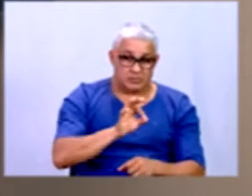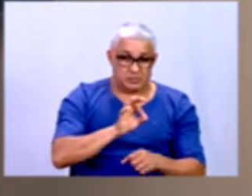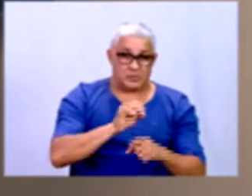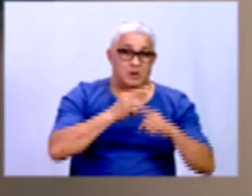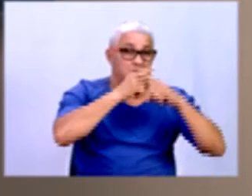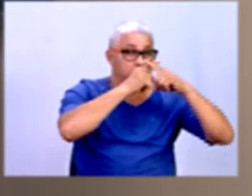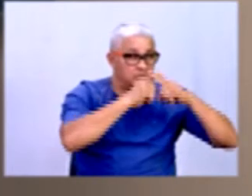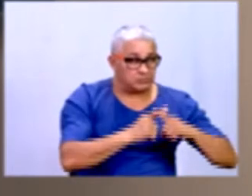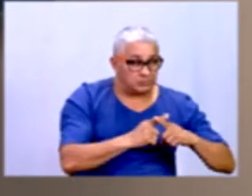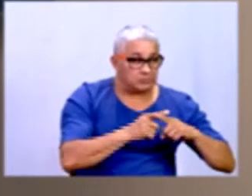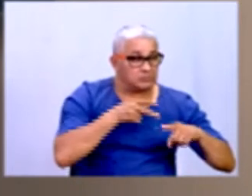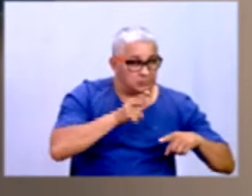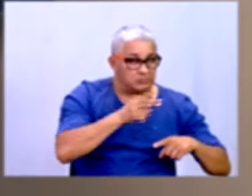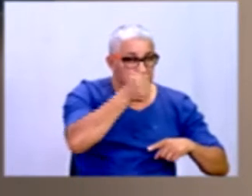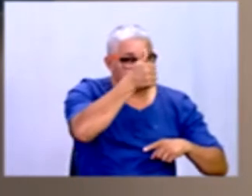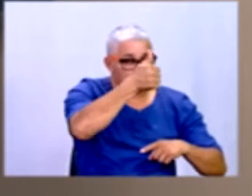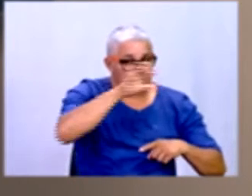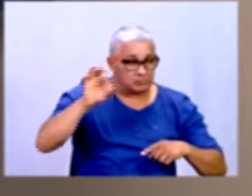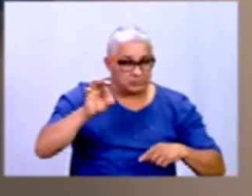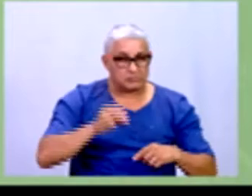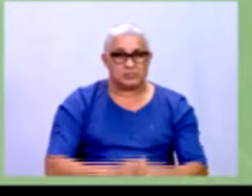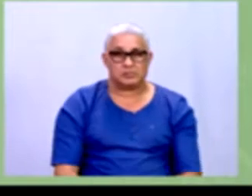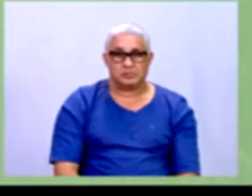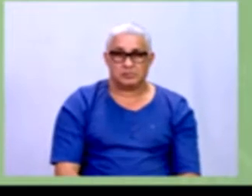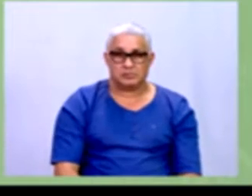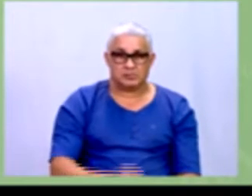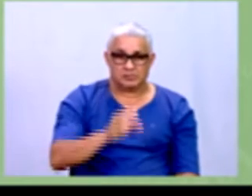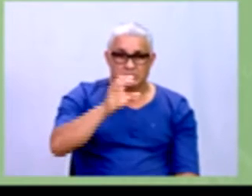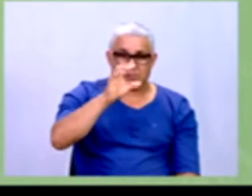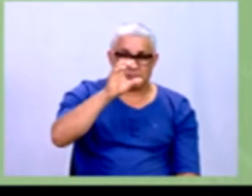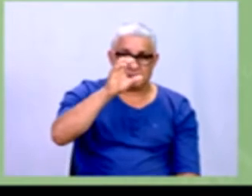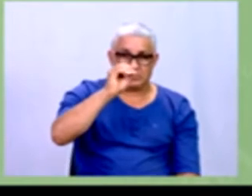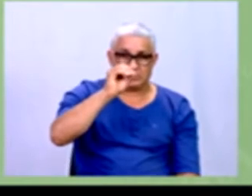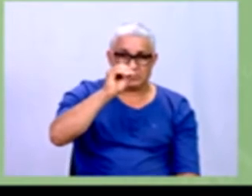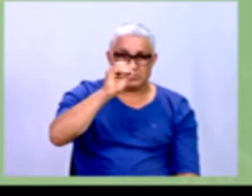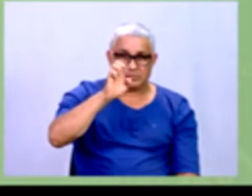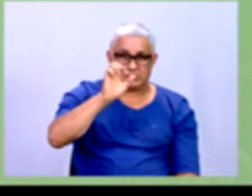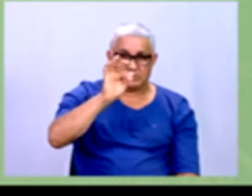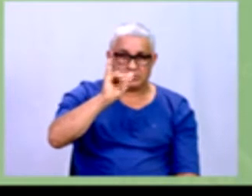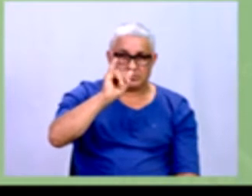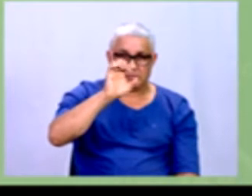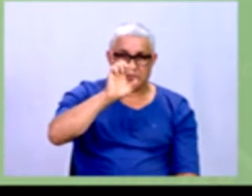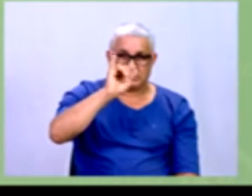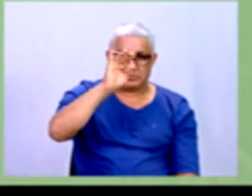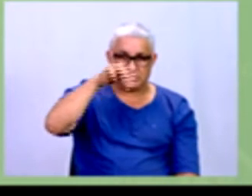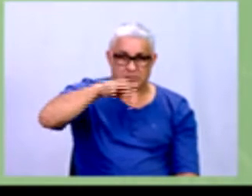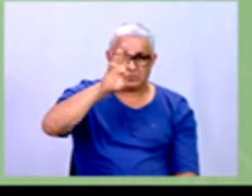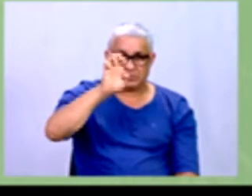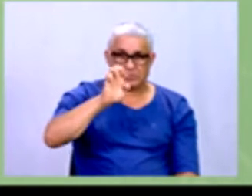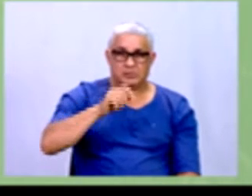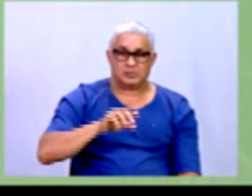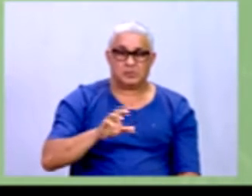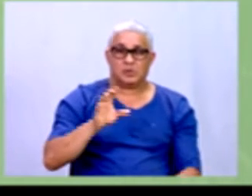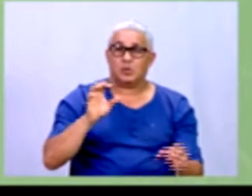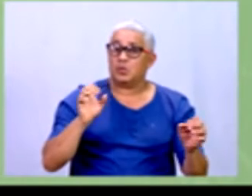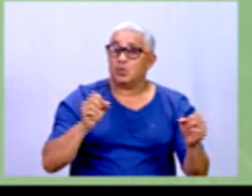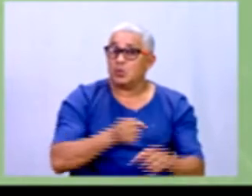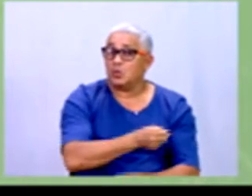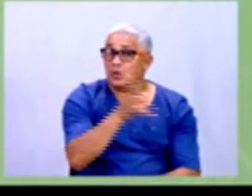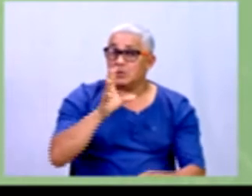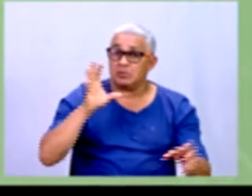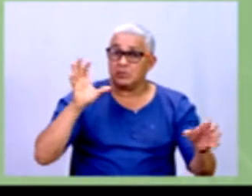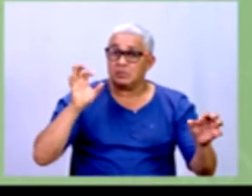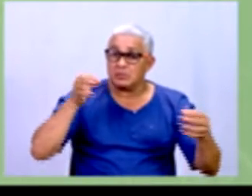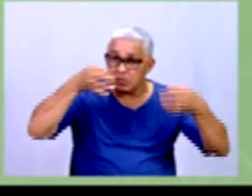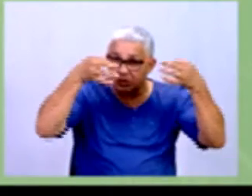multiplicação por 100. Então o nosso coeficiente deu 0,75. Se eu quero saber qual foi o percentual de acerto, 75